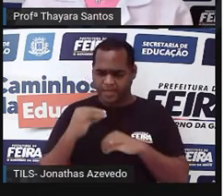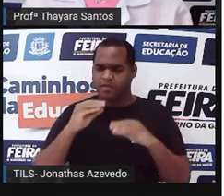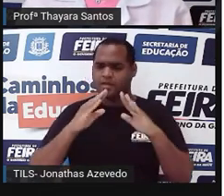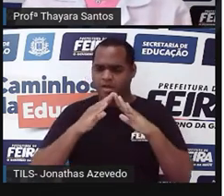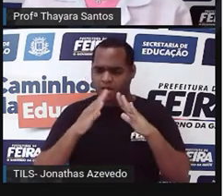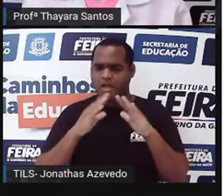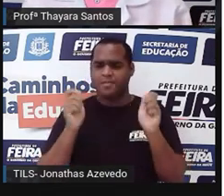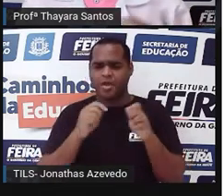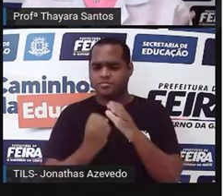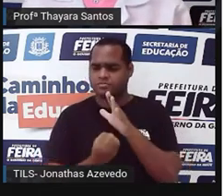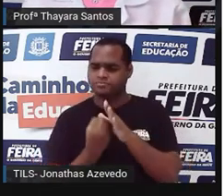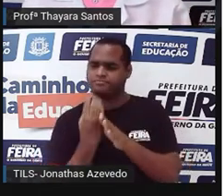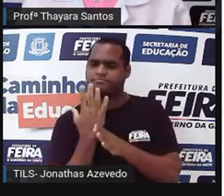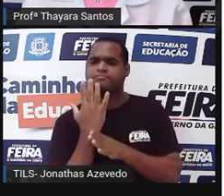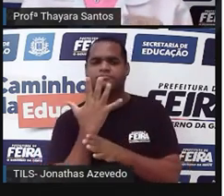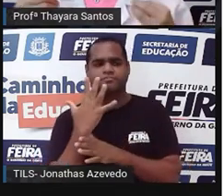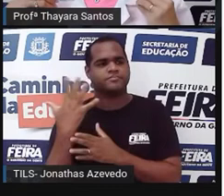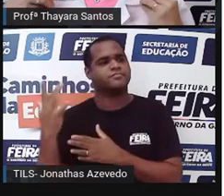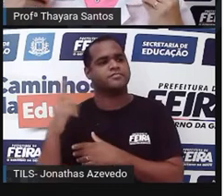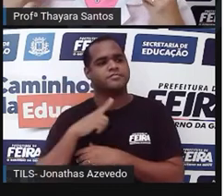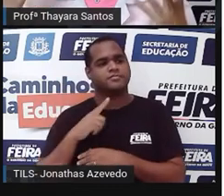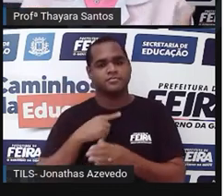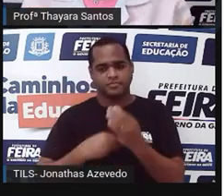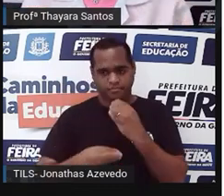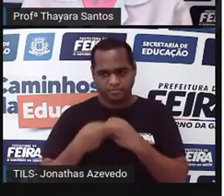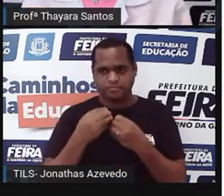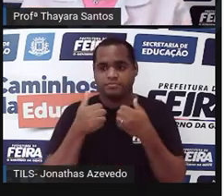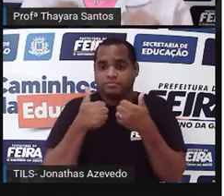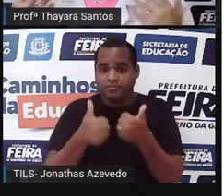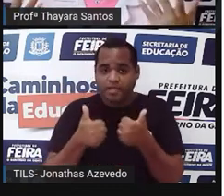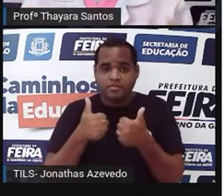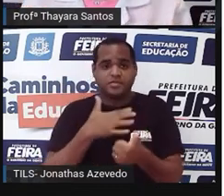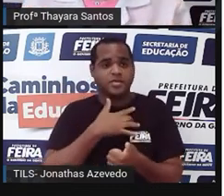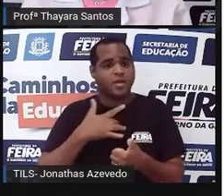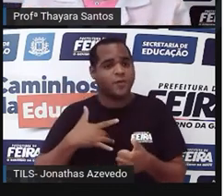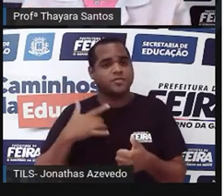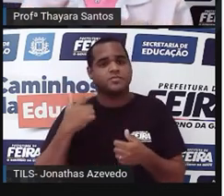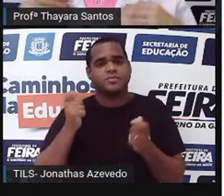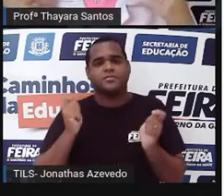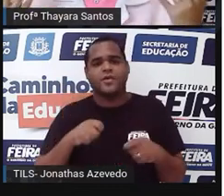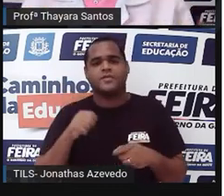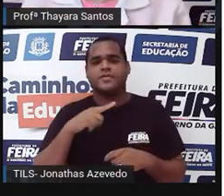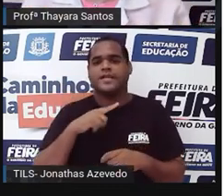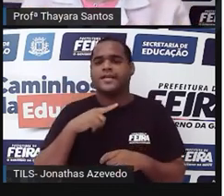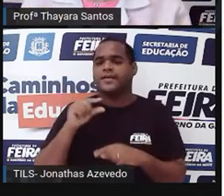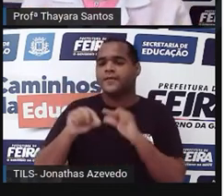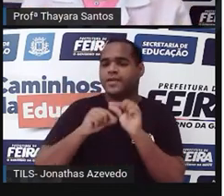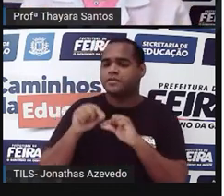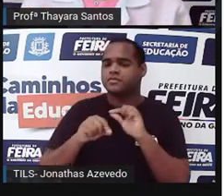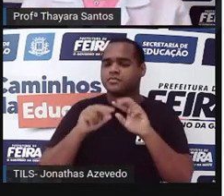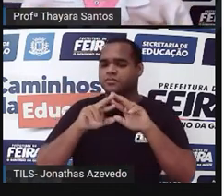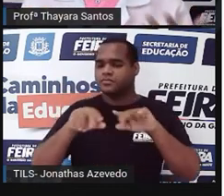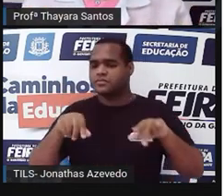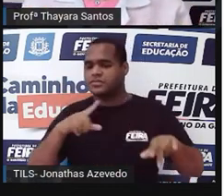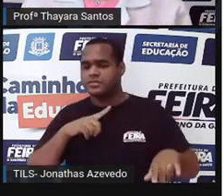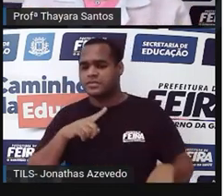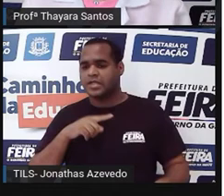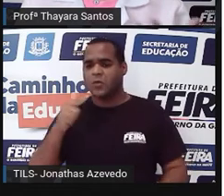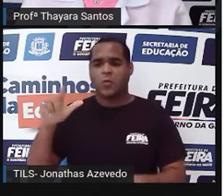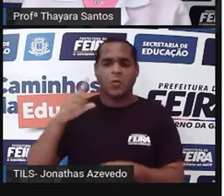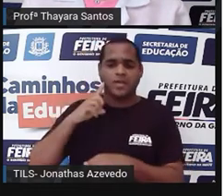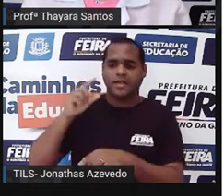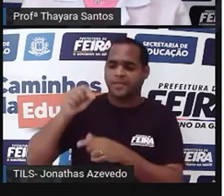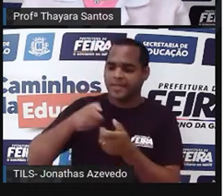cultivar em casa esses produtos. A gente vai ter um alimento fresco ali. A gente vai saber da procedência. A gente vai saber que não tem nenhum defensor